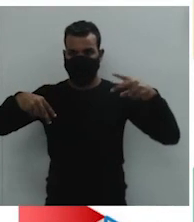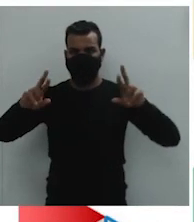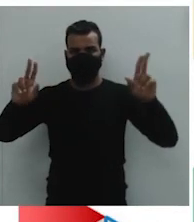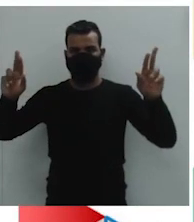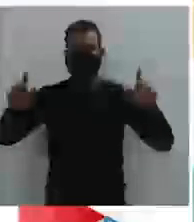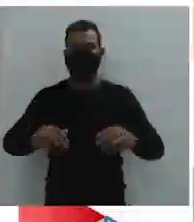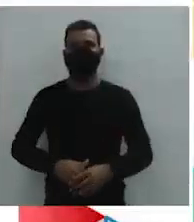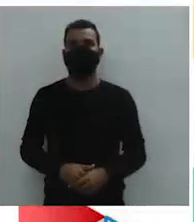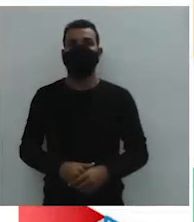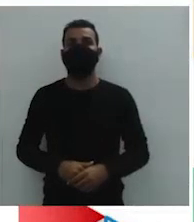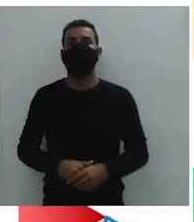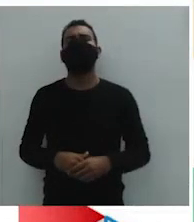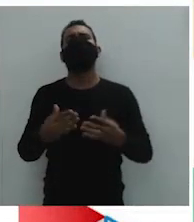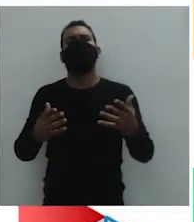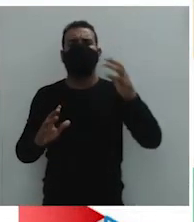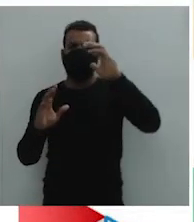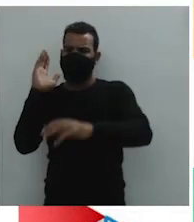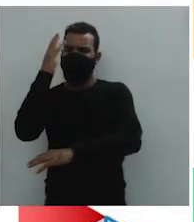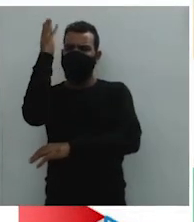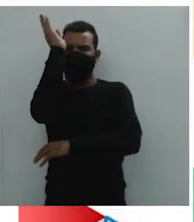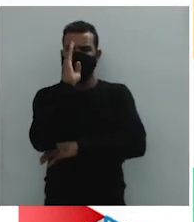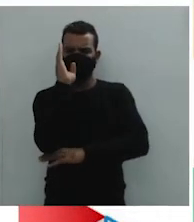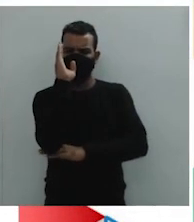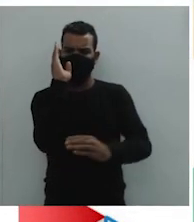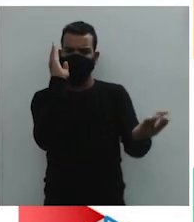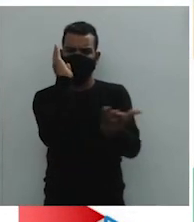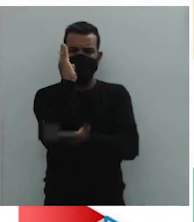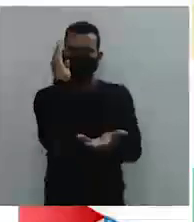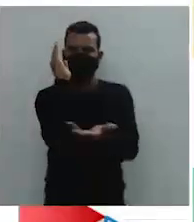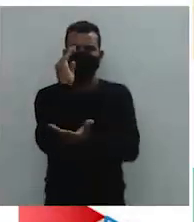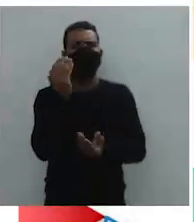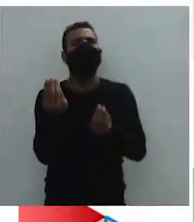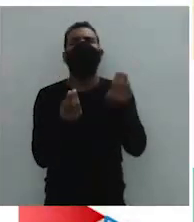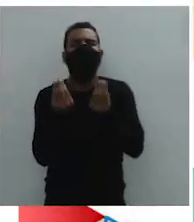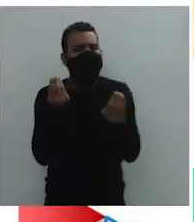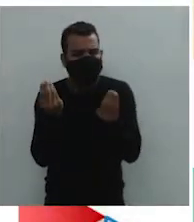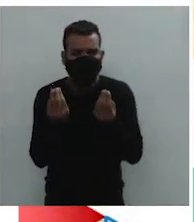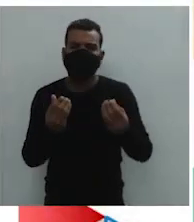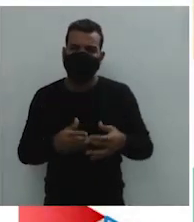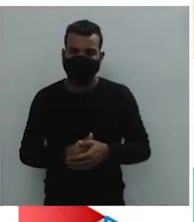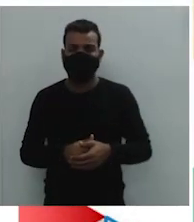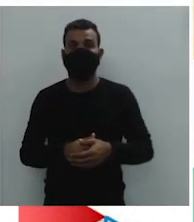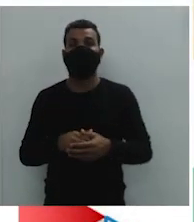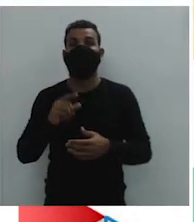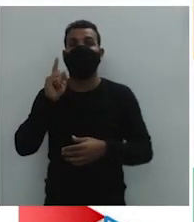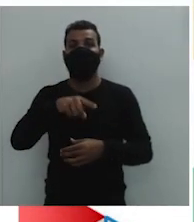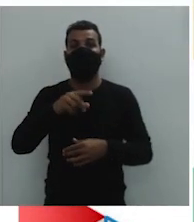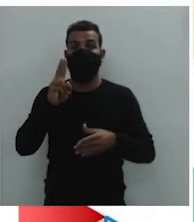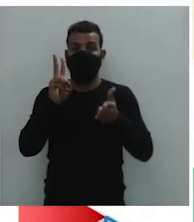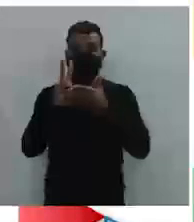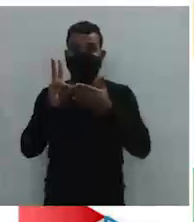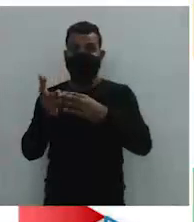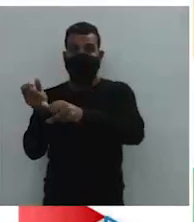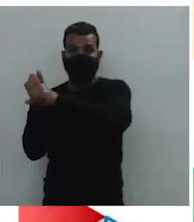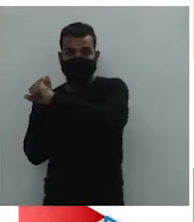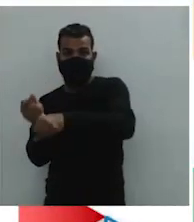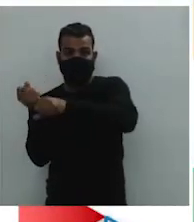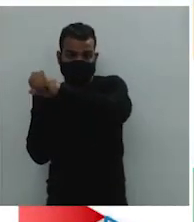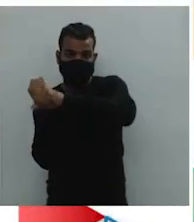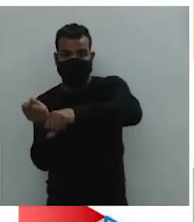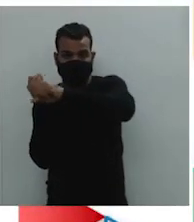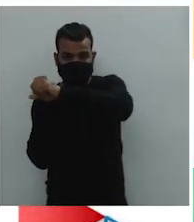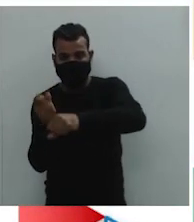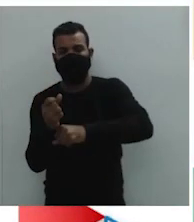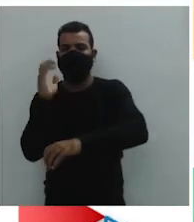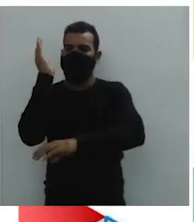produto, ele era explorado através do escambo, certo? Com os indígenas. Os índios, eles